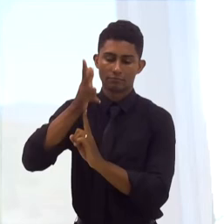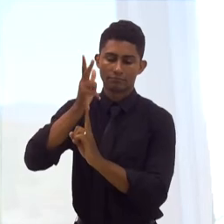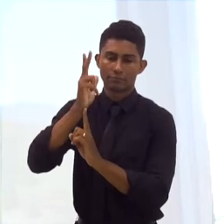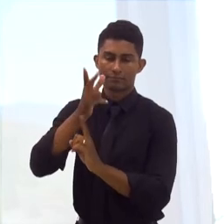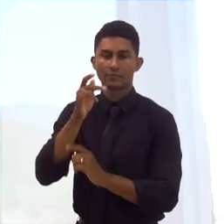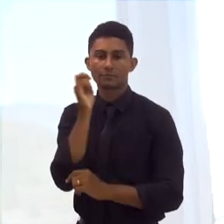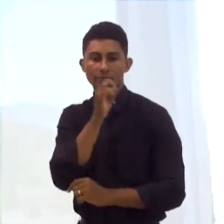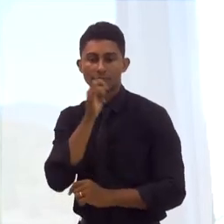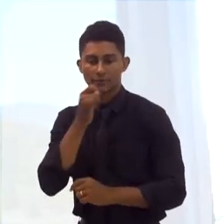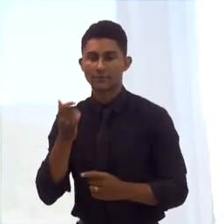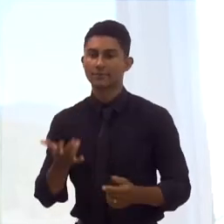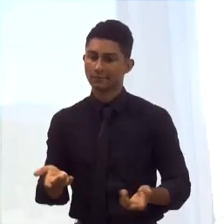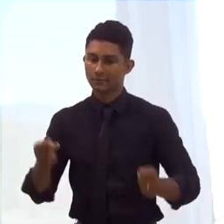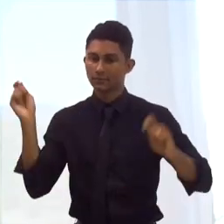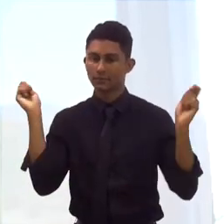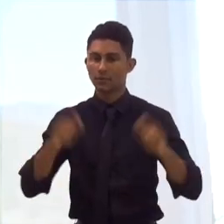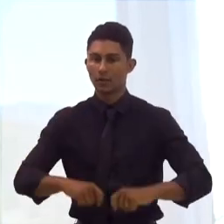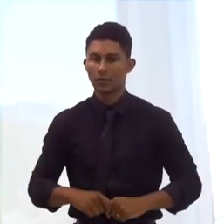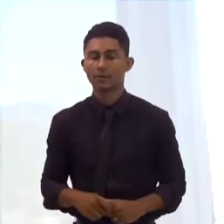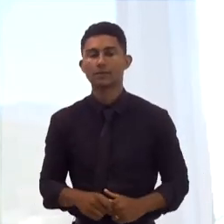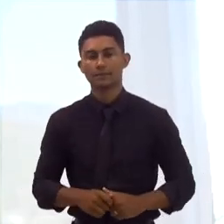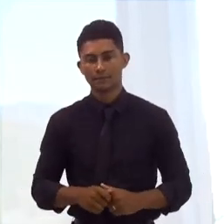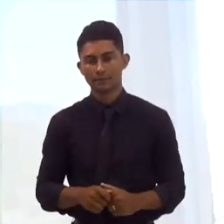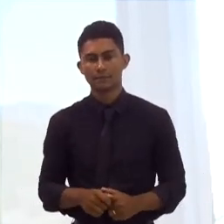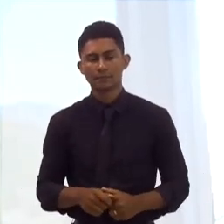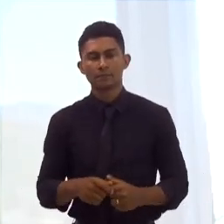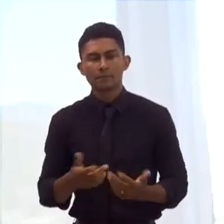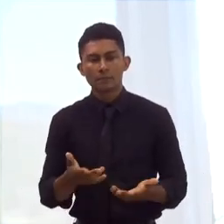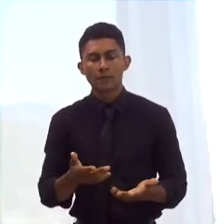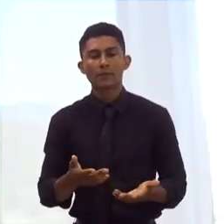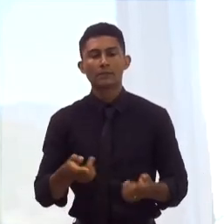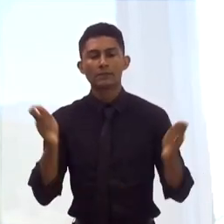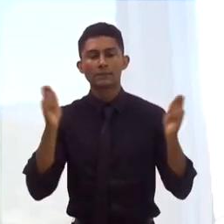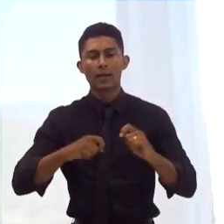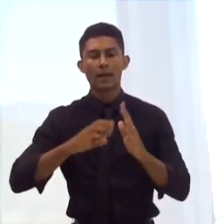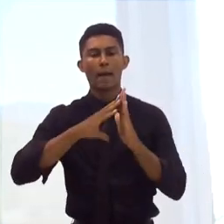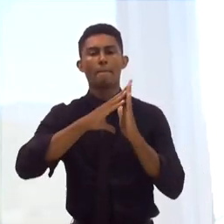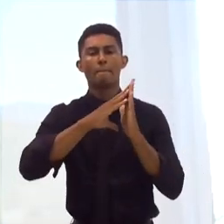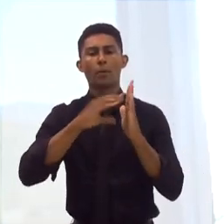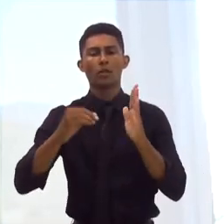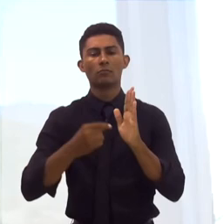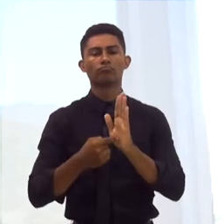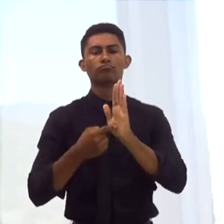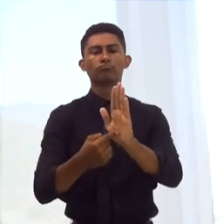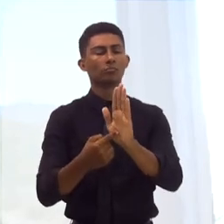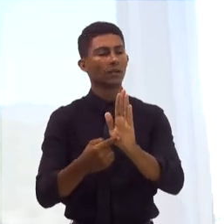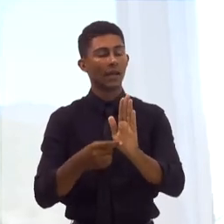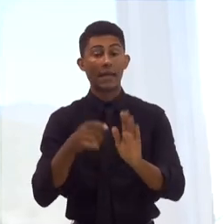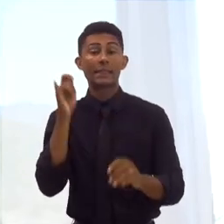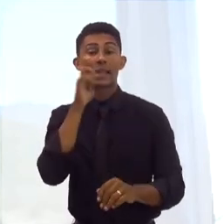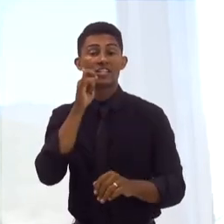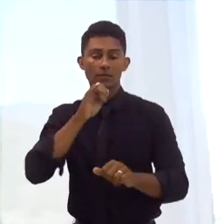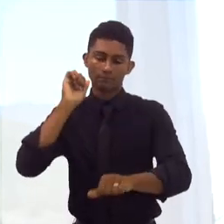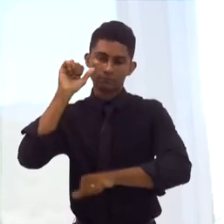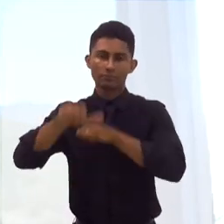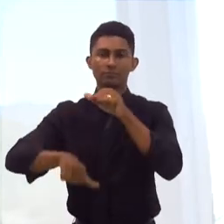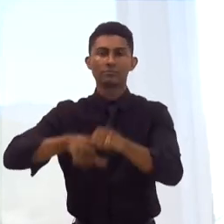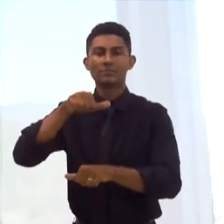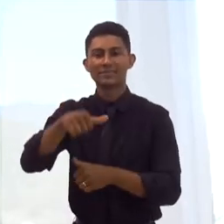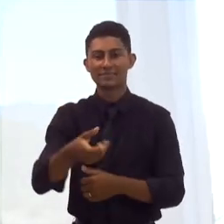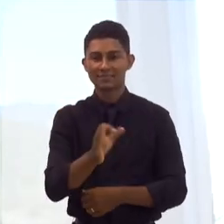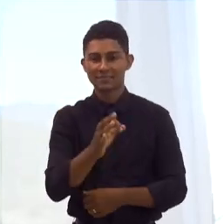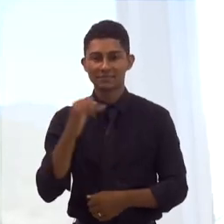offshore. Uma oportunidade que o Rio de Janeiro tem de ser um exemplo da transição energética.